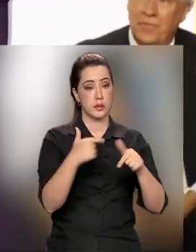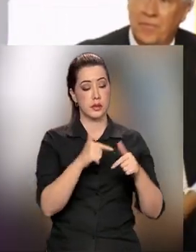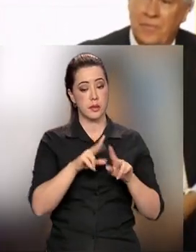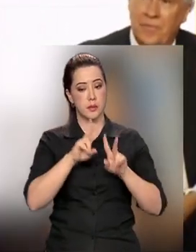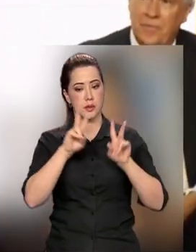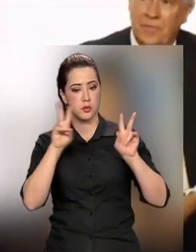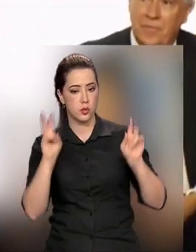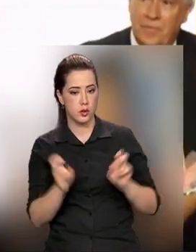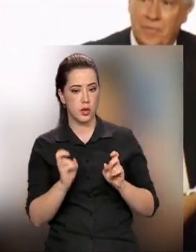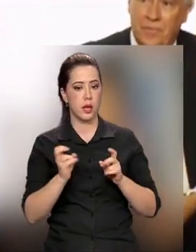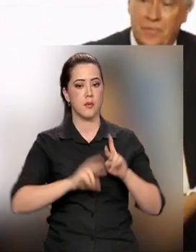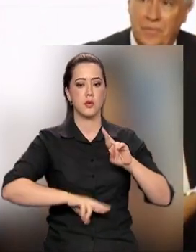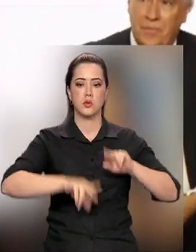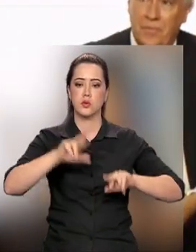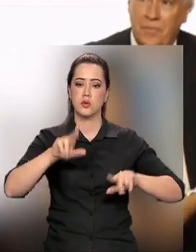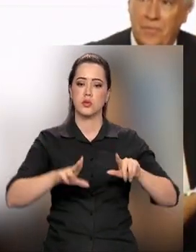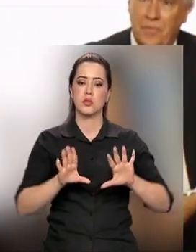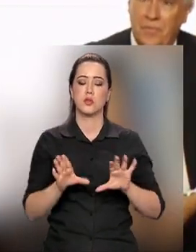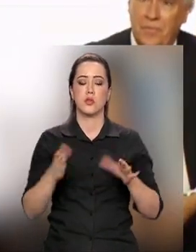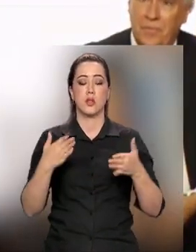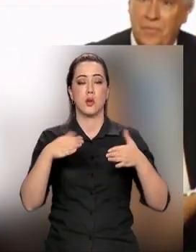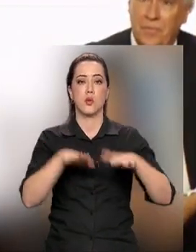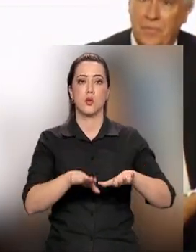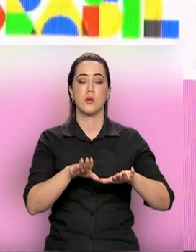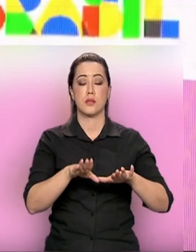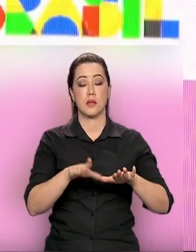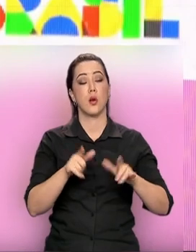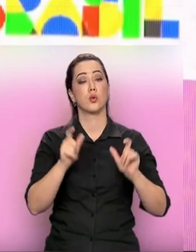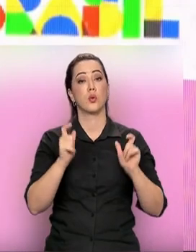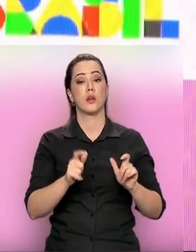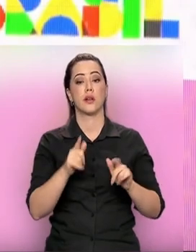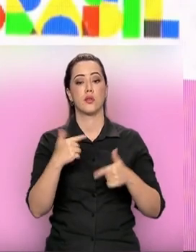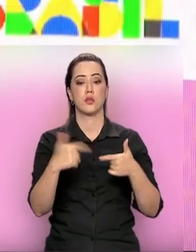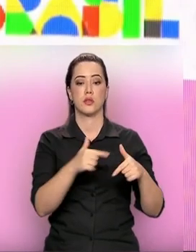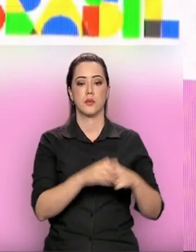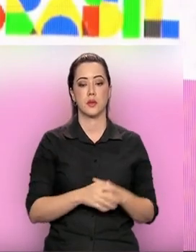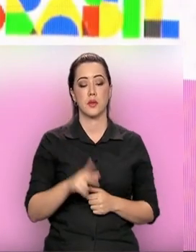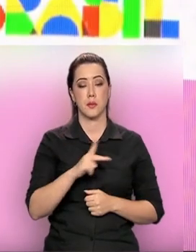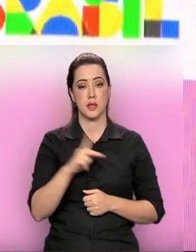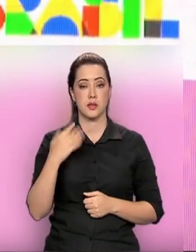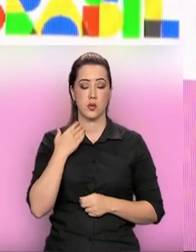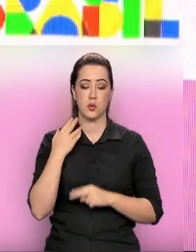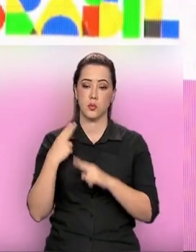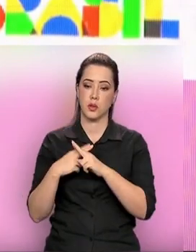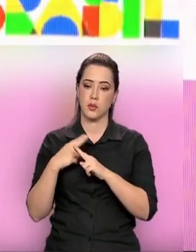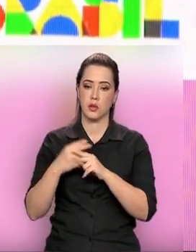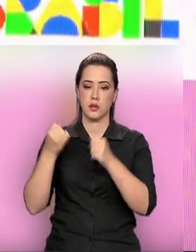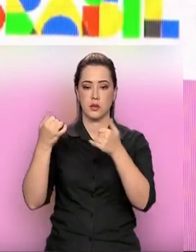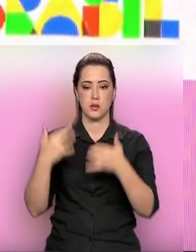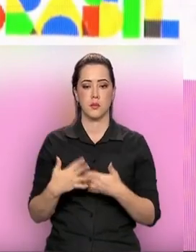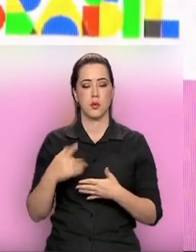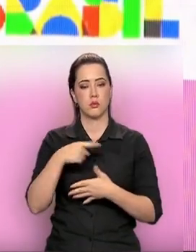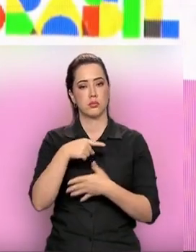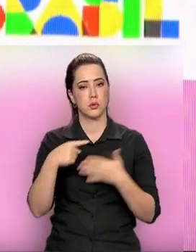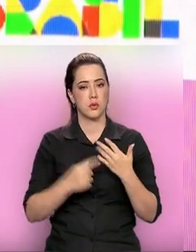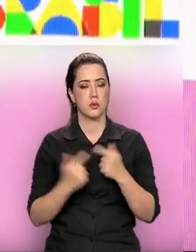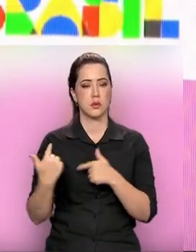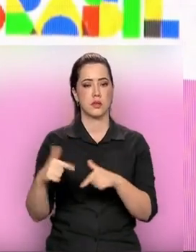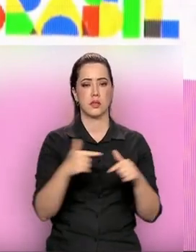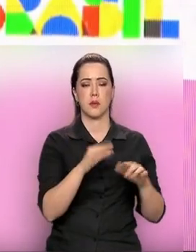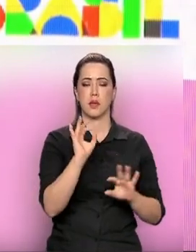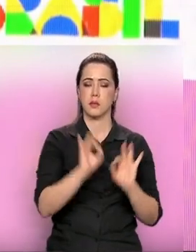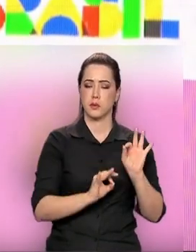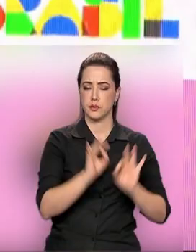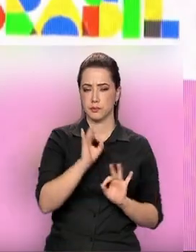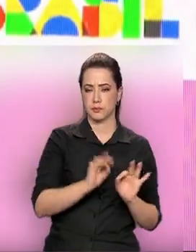diversidade e inclusão no ambiente de trabalho. A presidente da Caixa falou sobre algumas das ações planejadas